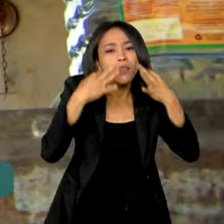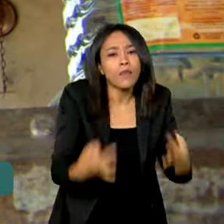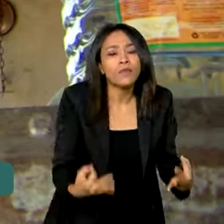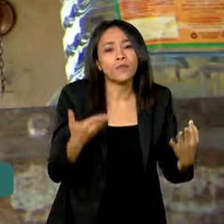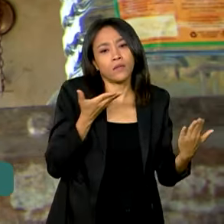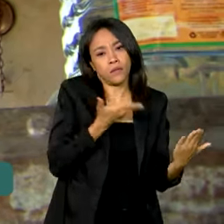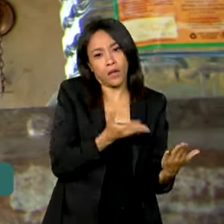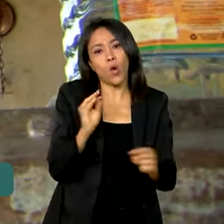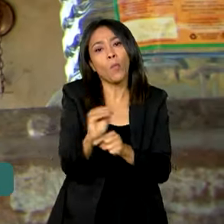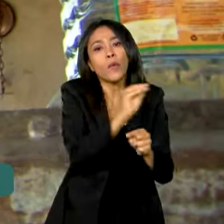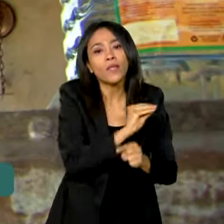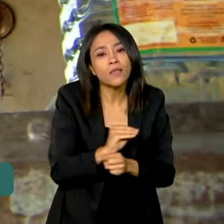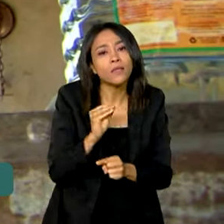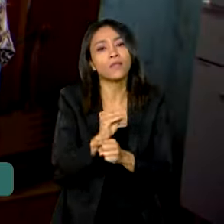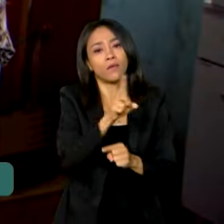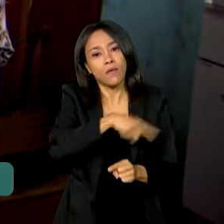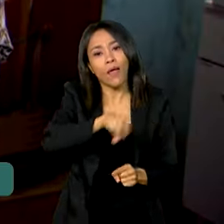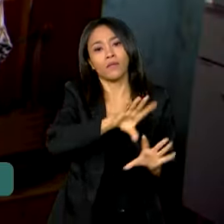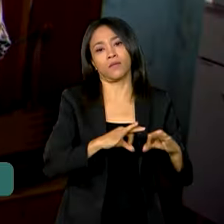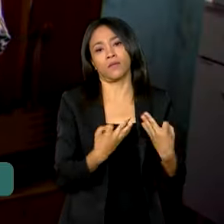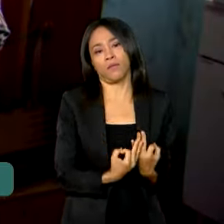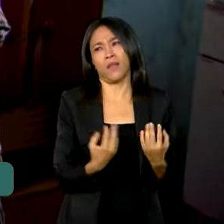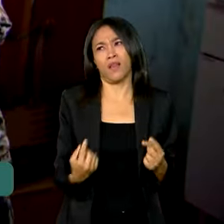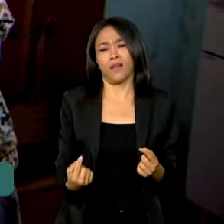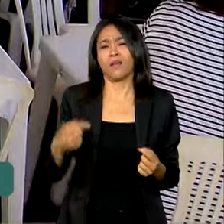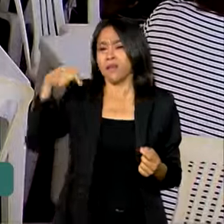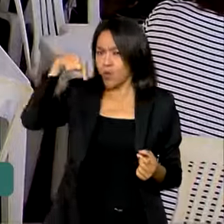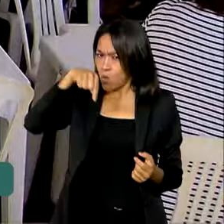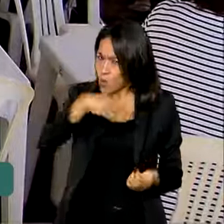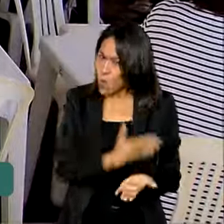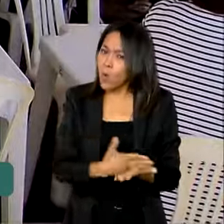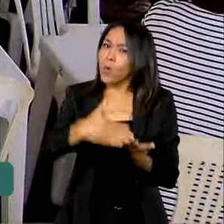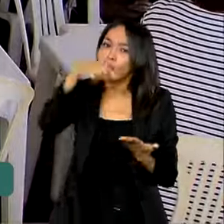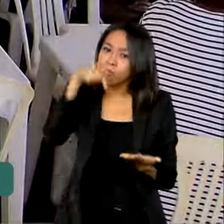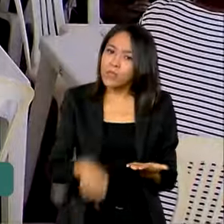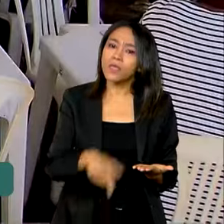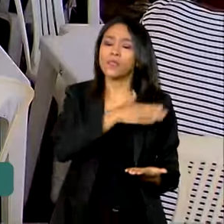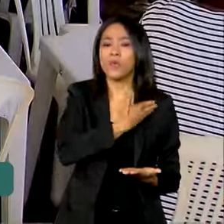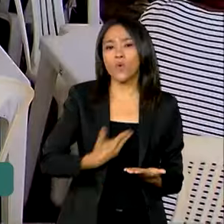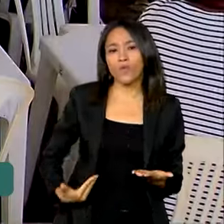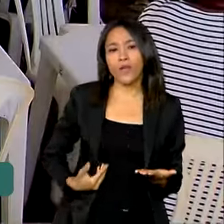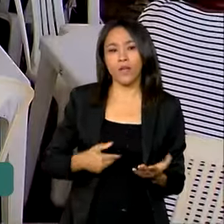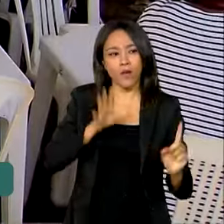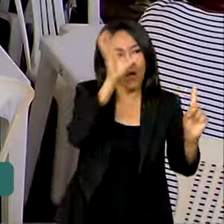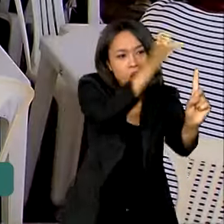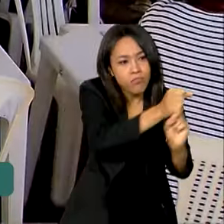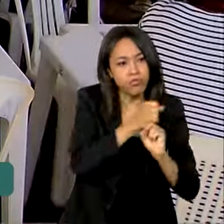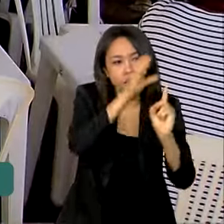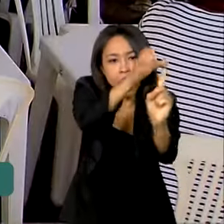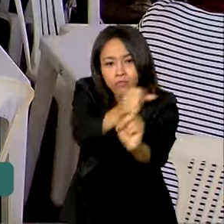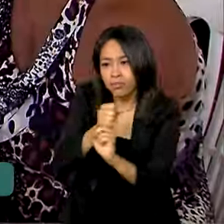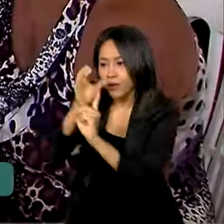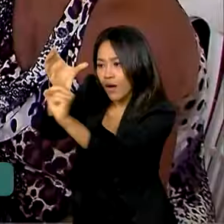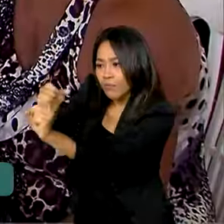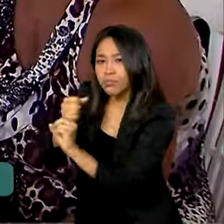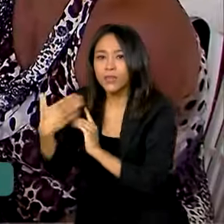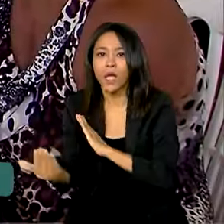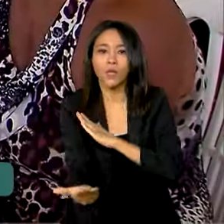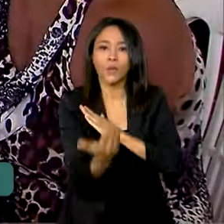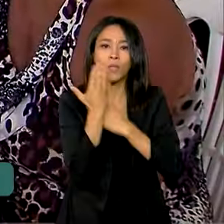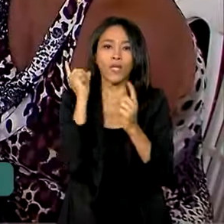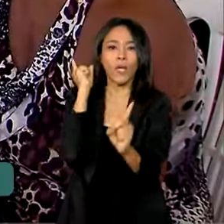sistemas de proteção social. Desde o início deste governo, ações de busca ativa têm ajudado a encontrar e